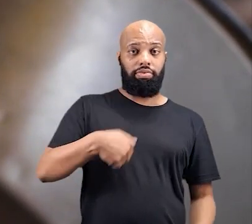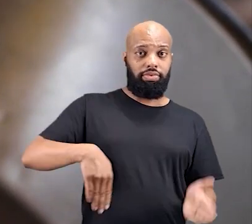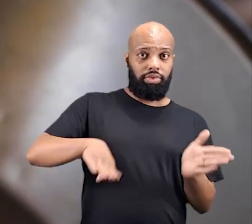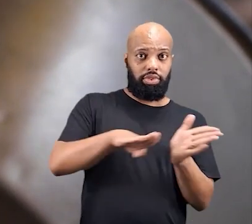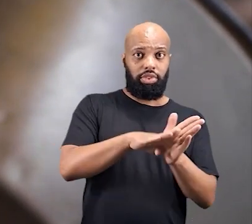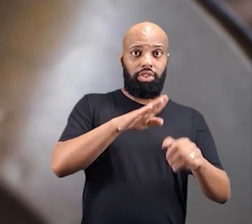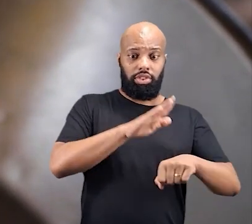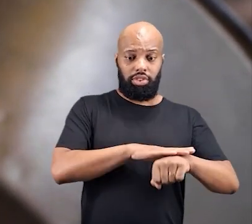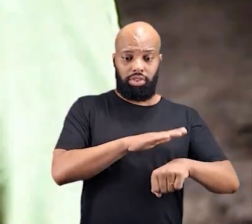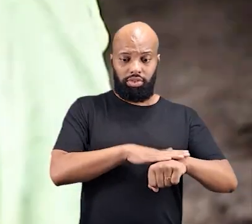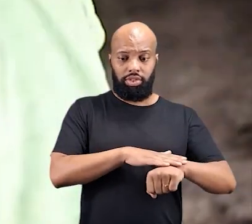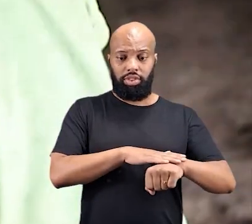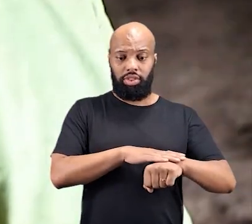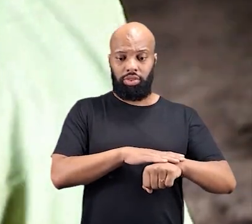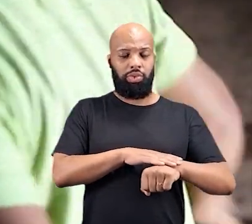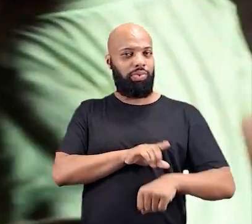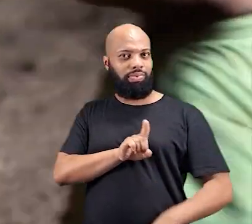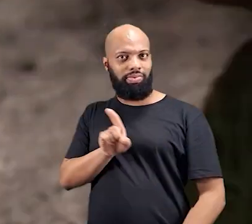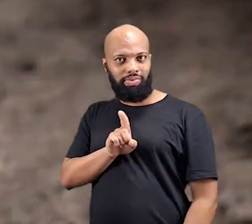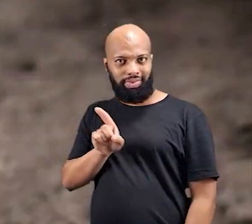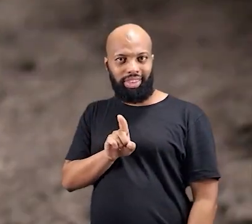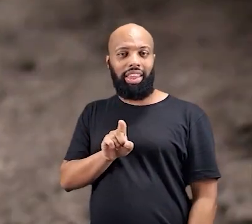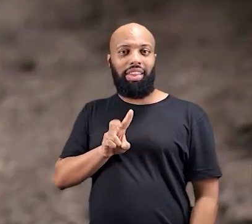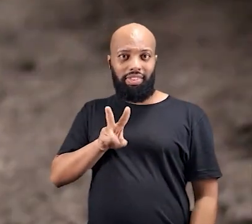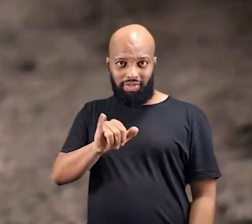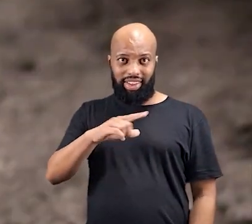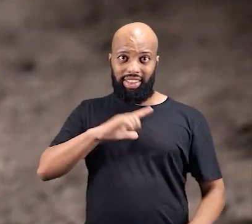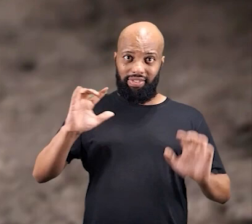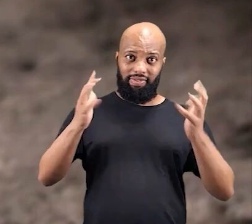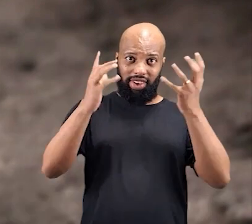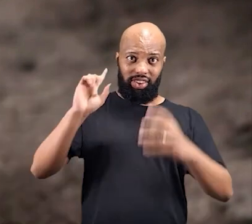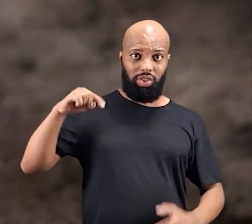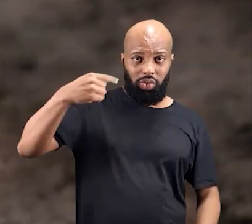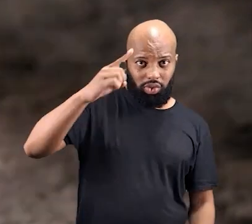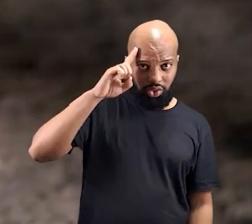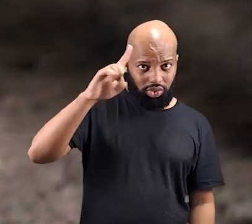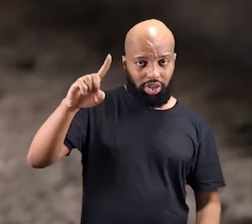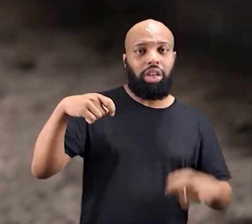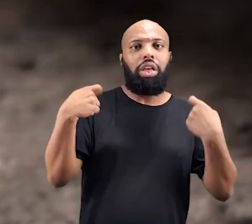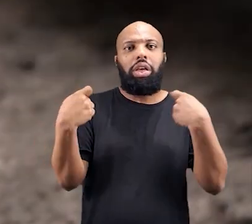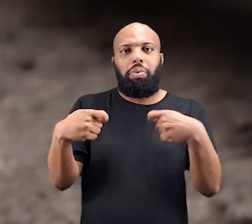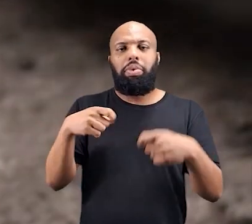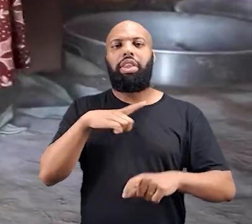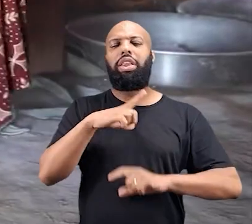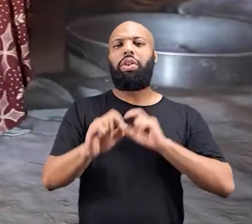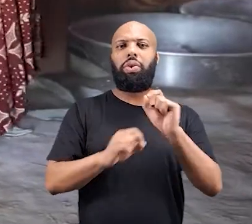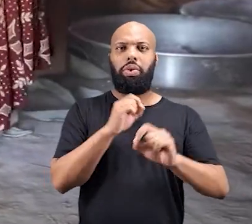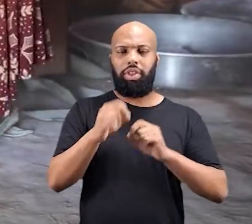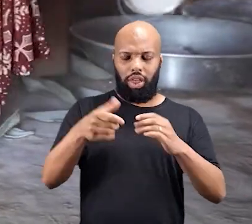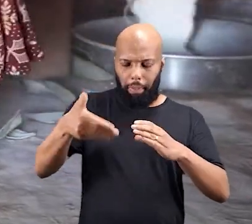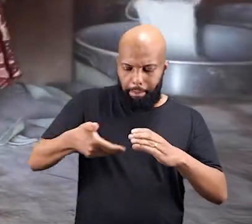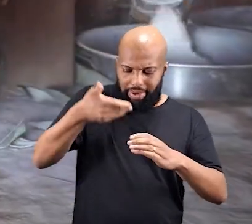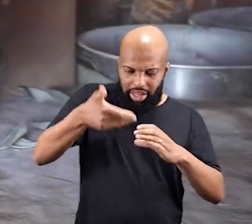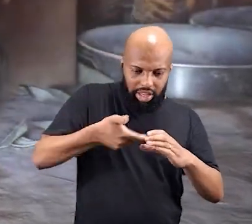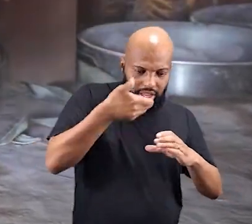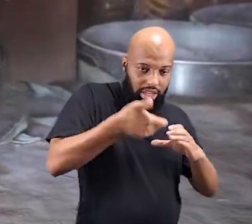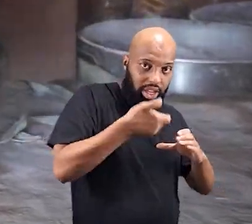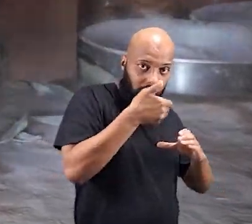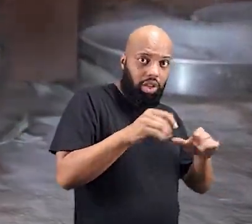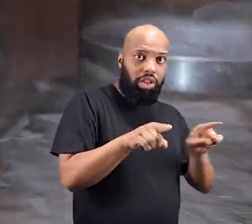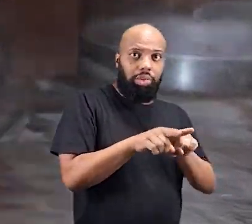aquele migal e tem que levar lá no centro também. Por isso que tem que ter bastante o Piqui também.